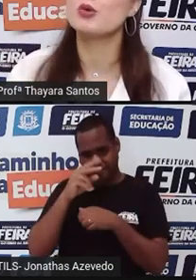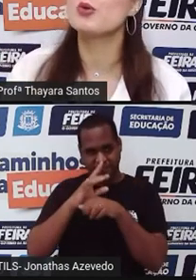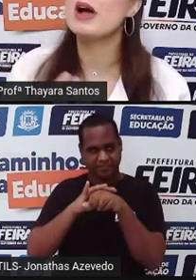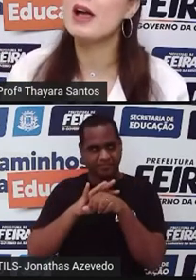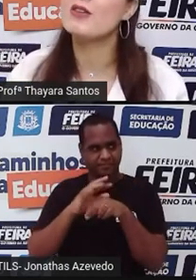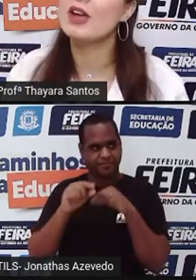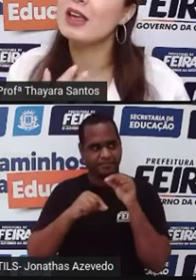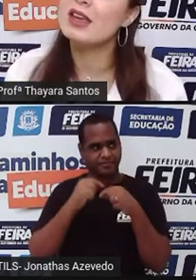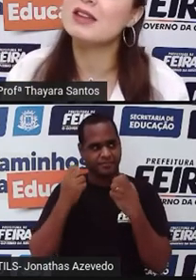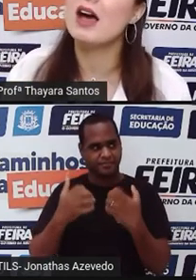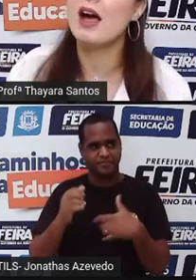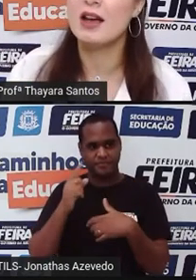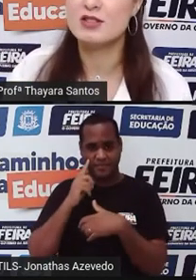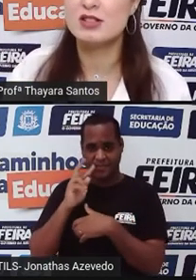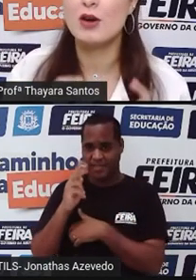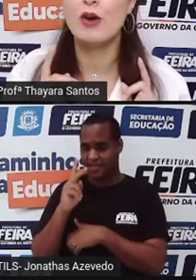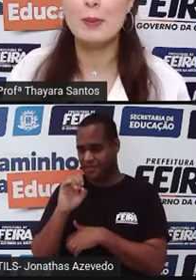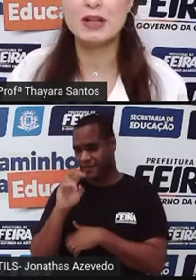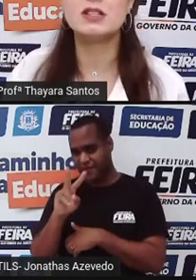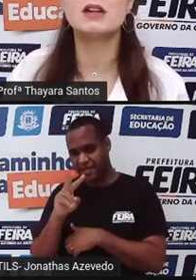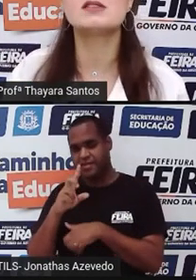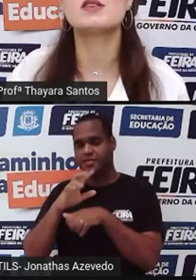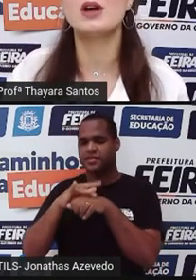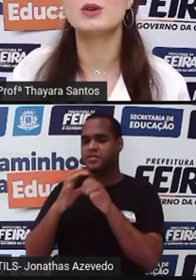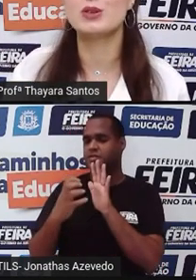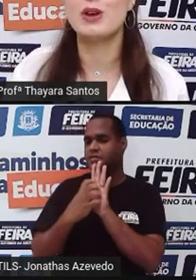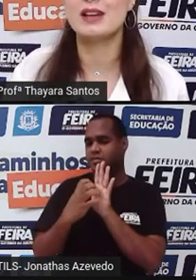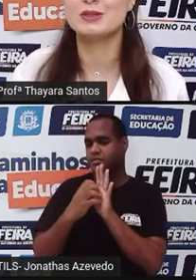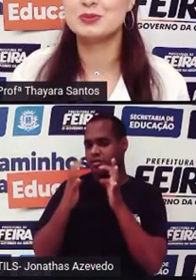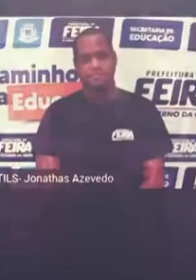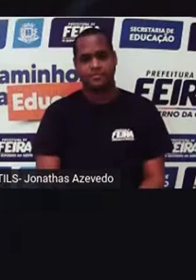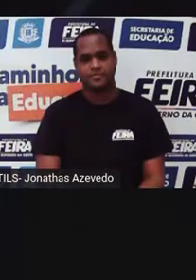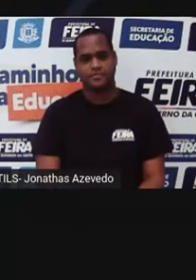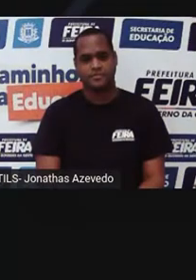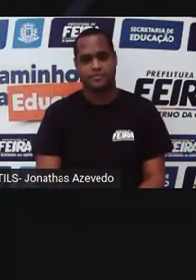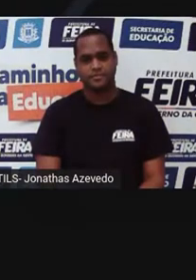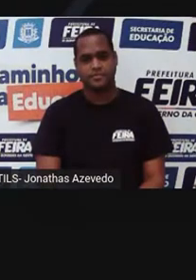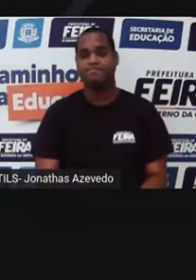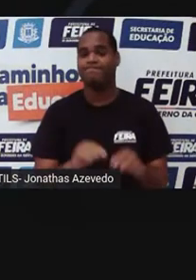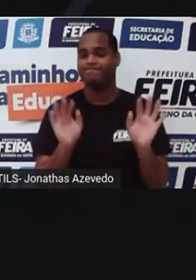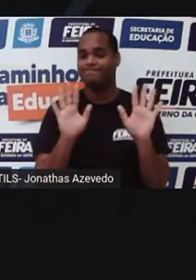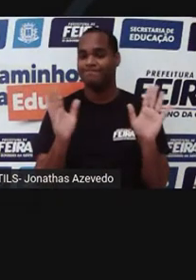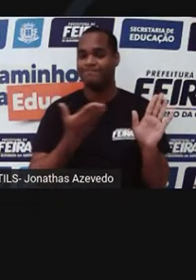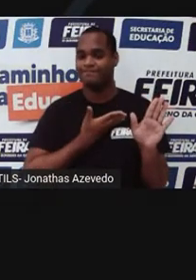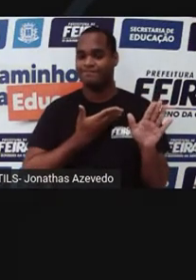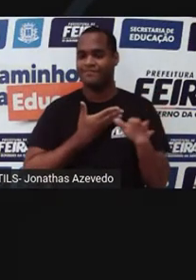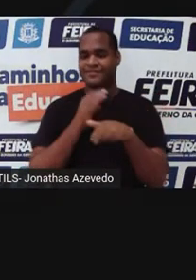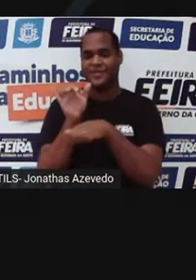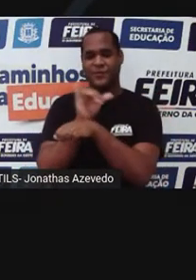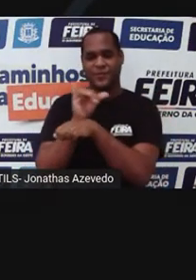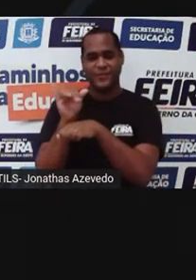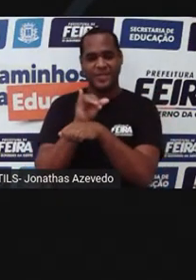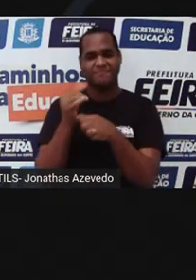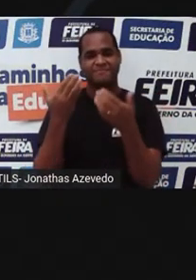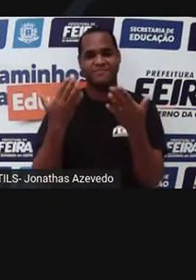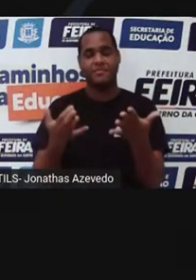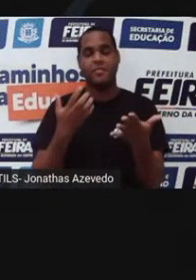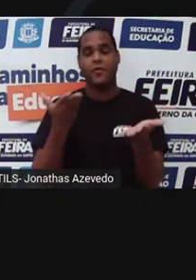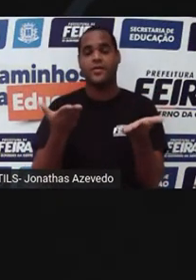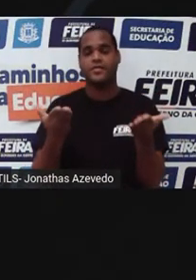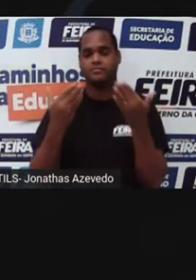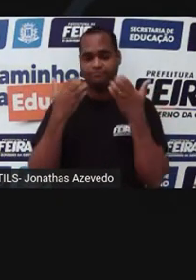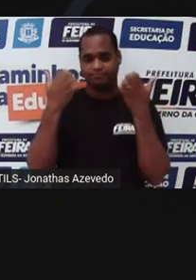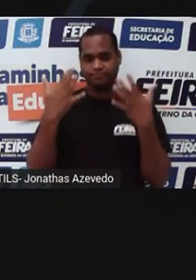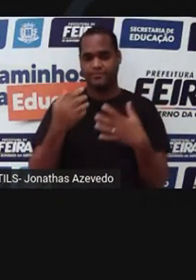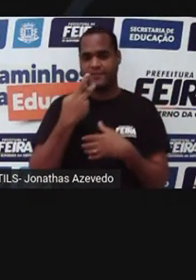histórico do HIV e da AIDS. Então, vamos prestar atenção aí do outro lado. Olá, amigos do YouTube. Hoje nós vamos